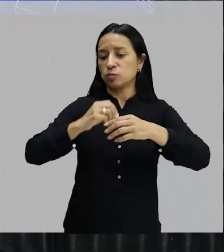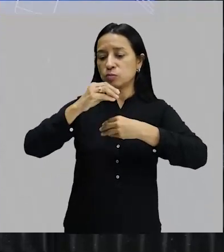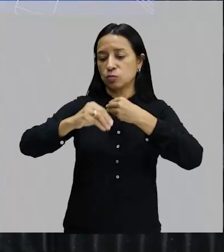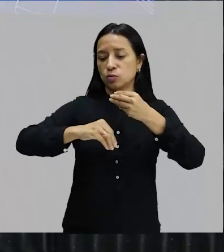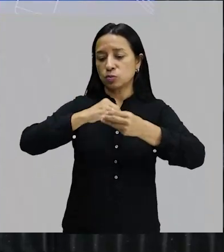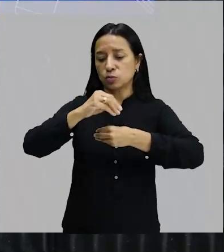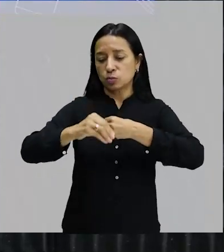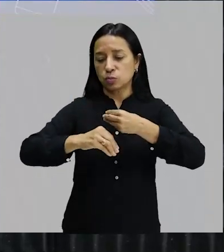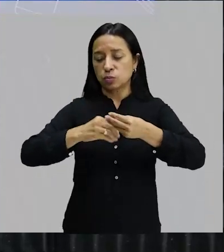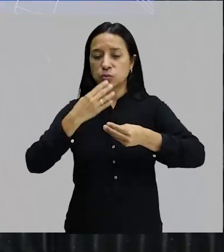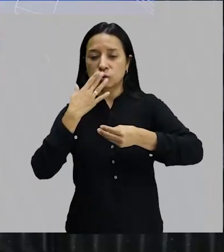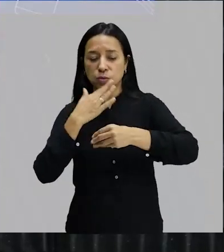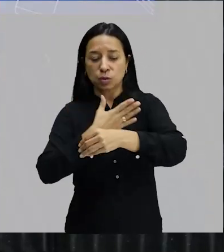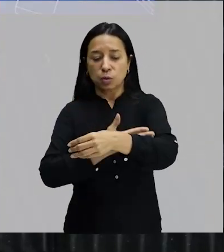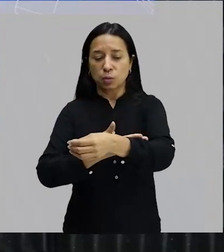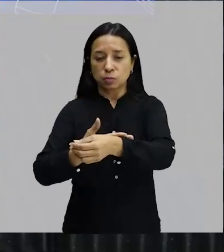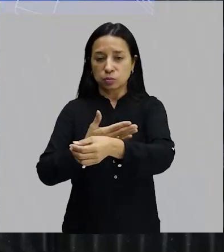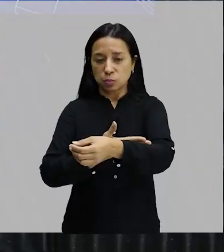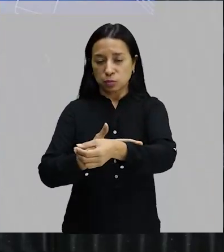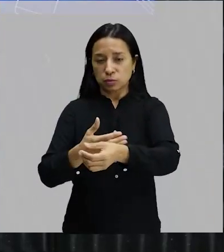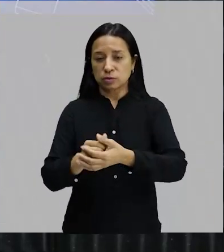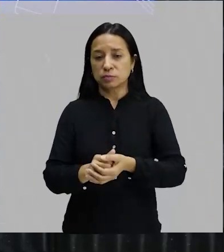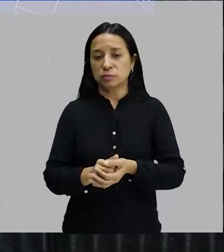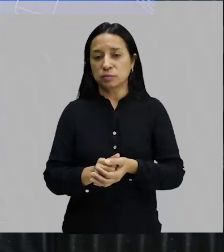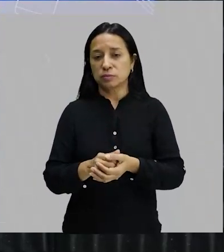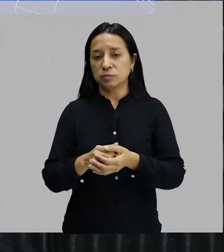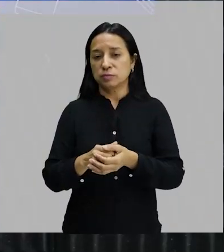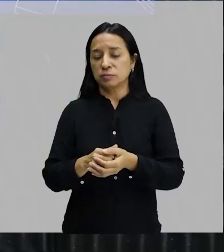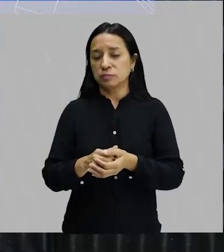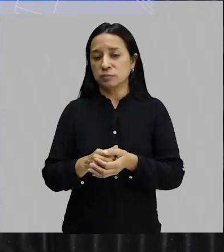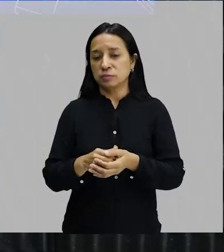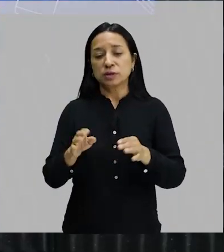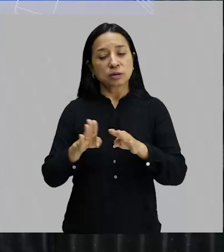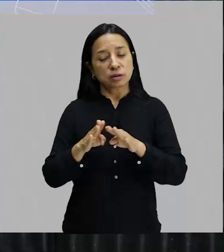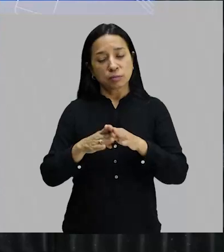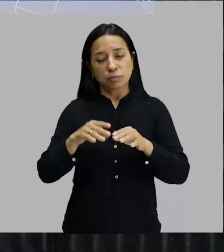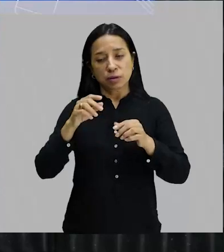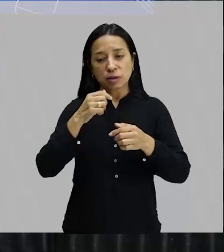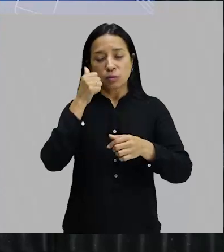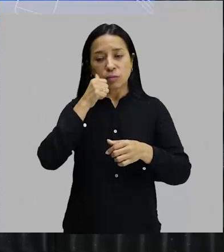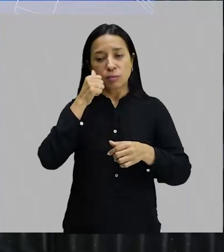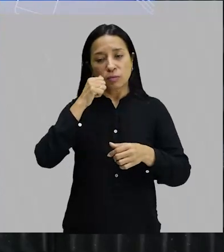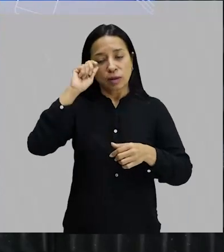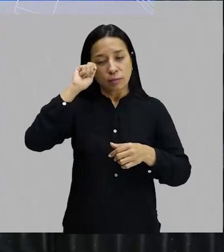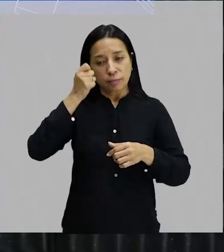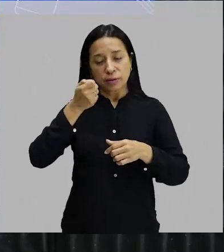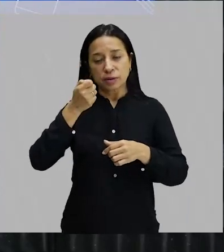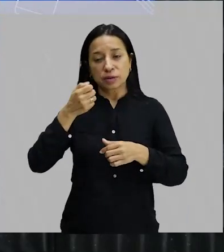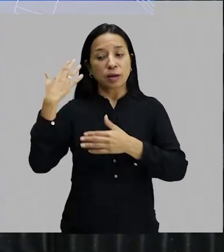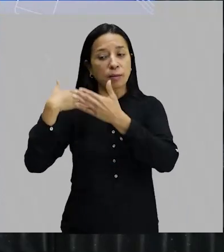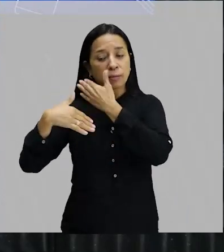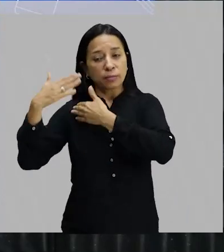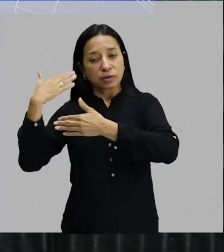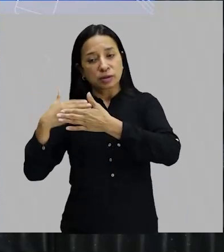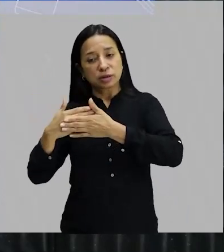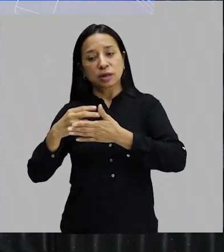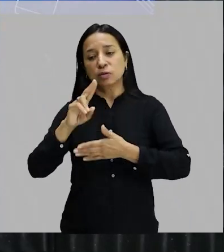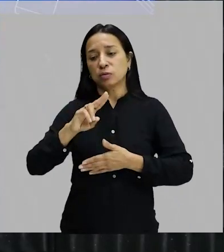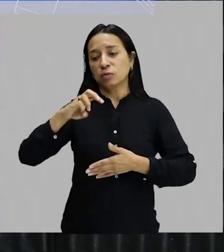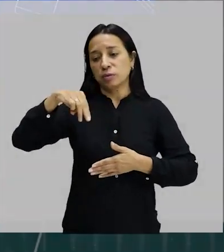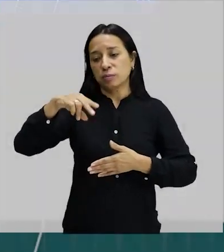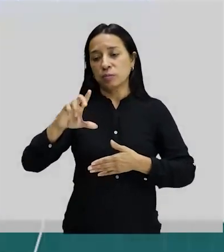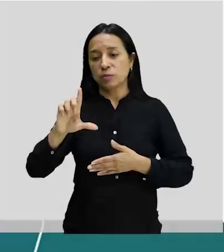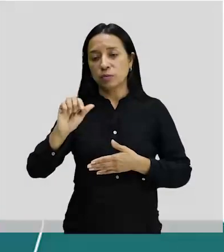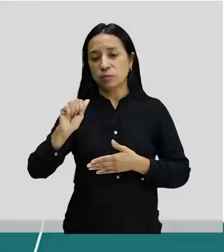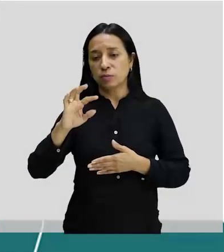várias etnias e, essencialmente, é uma mulher preta, mas na época era chamada de mulata. E ele começa a vender isso através